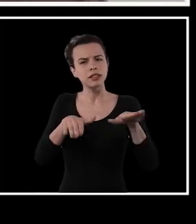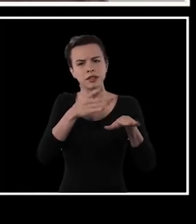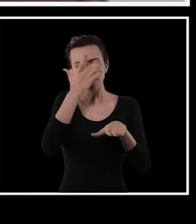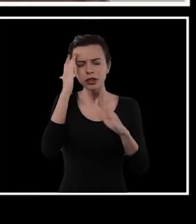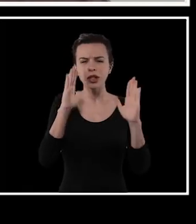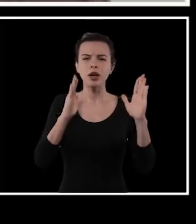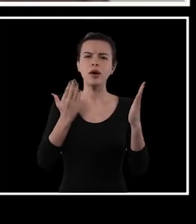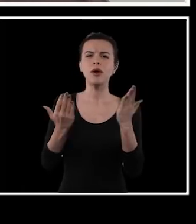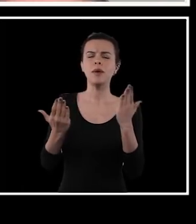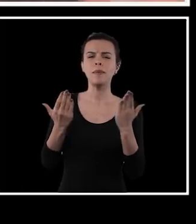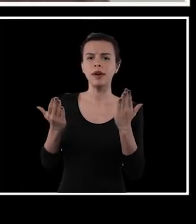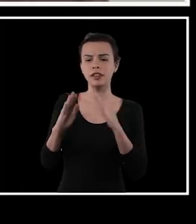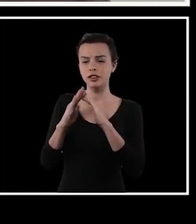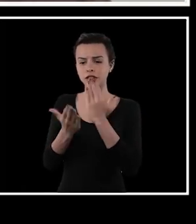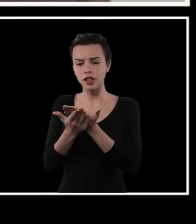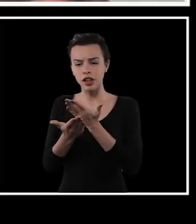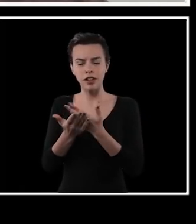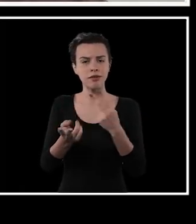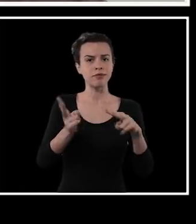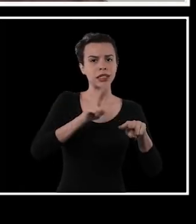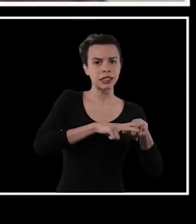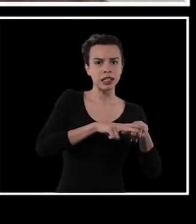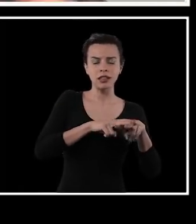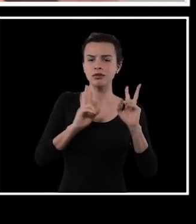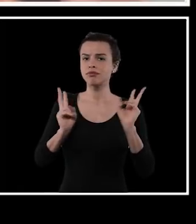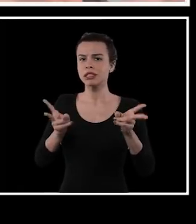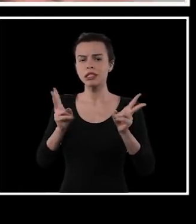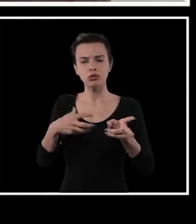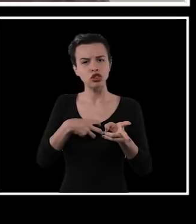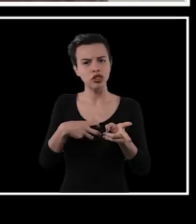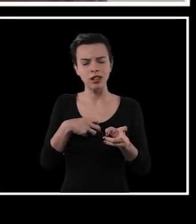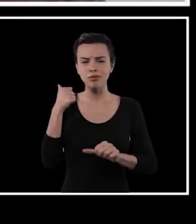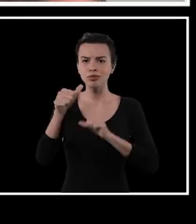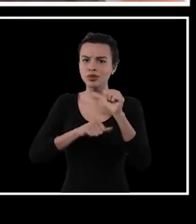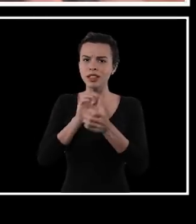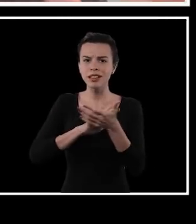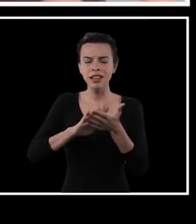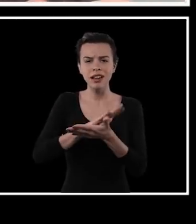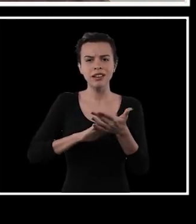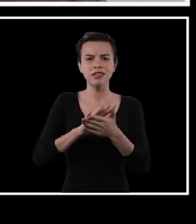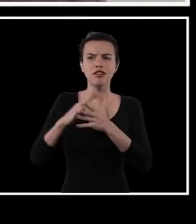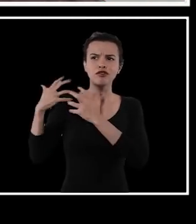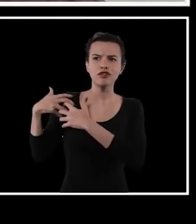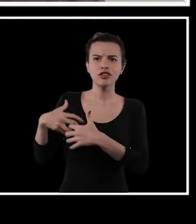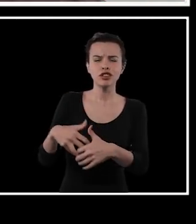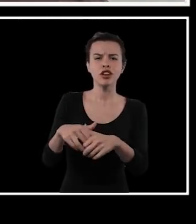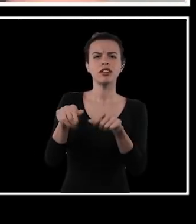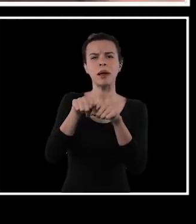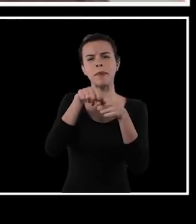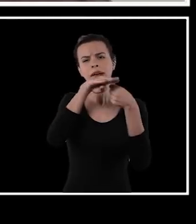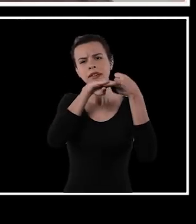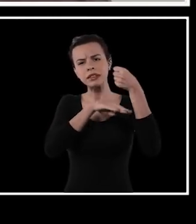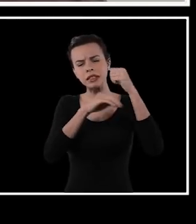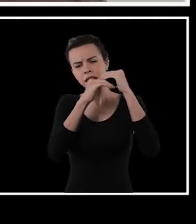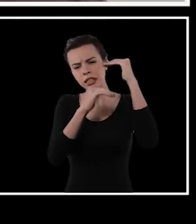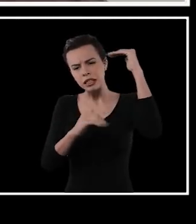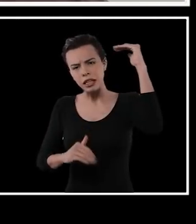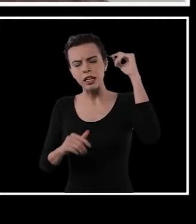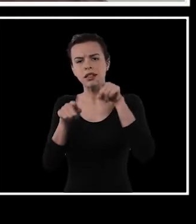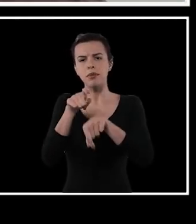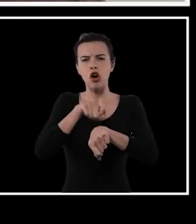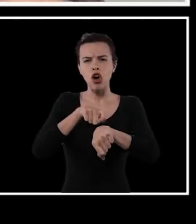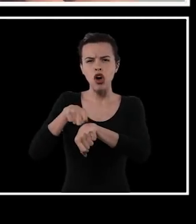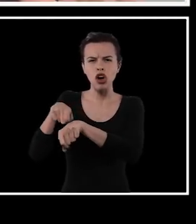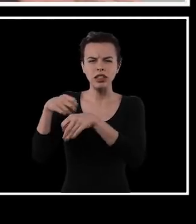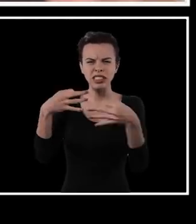continua a mesma. Às vezes o pessoal faz a comparação dizendo que escolas e presídios continuam com a mesma estrutura e tem o mesmo funcionamento